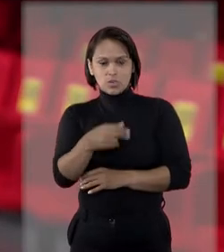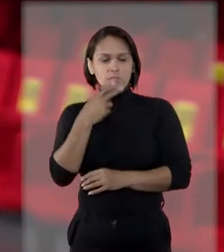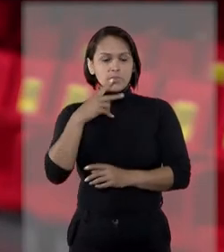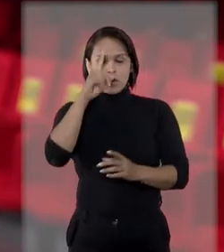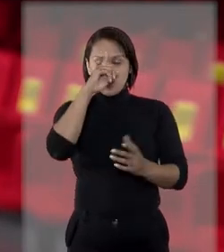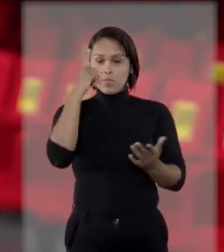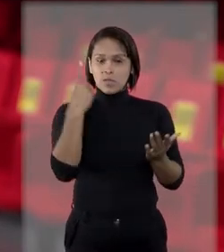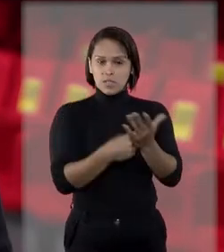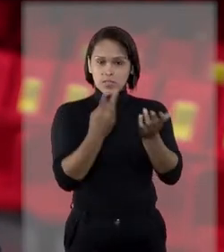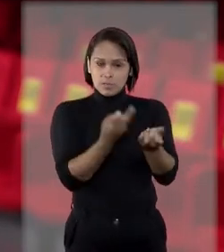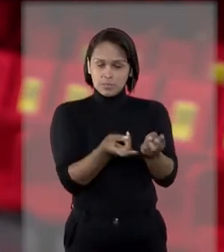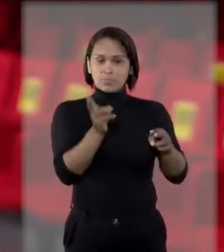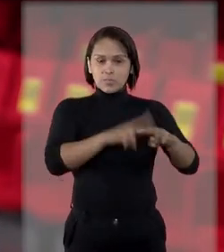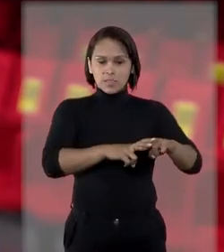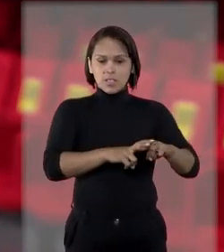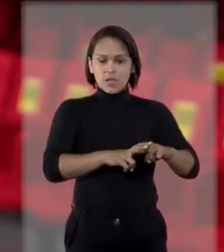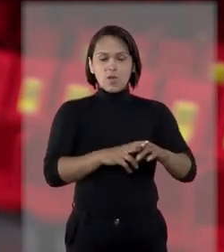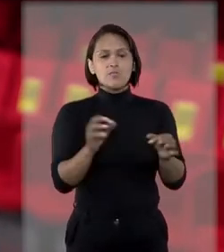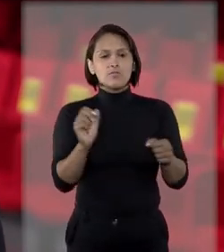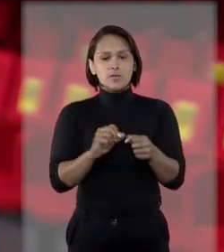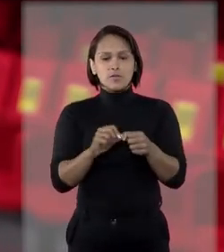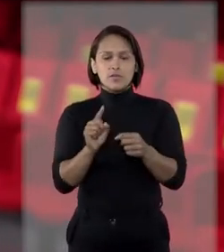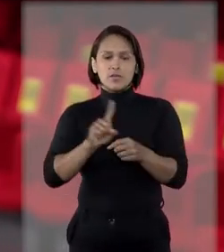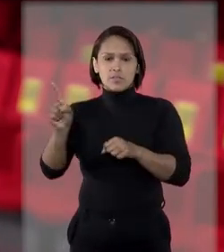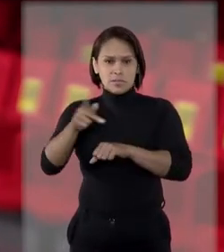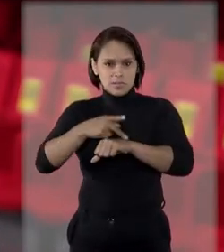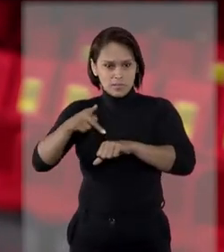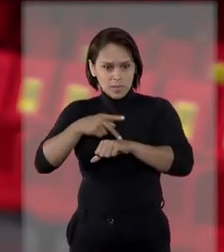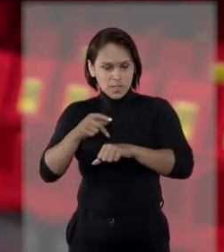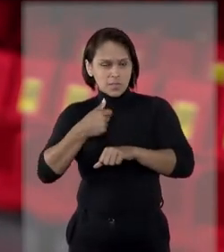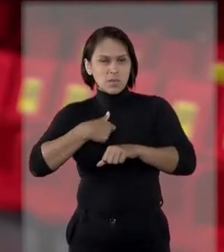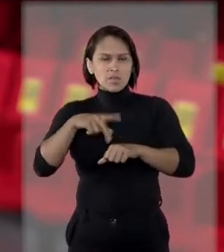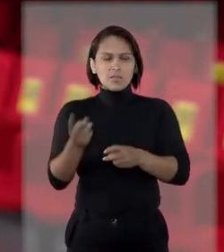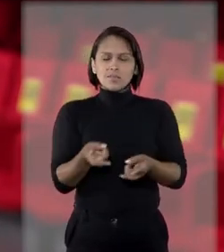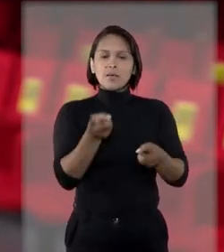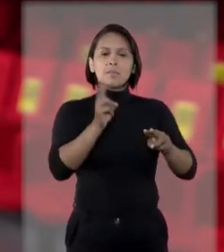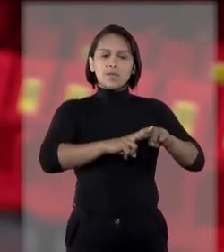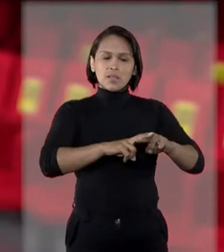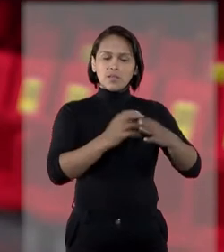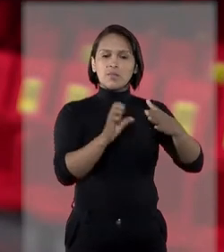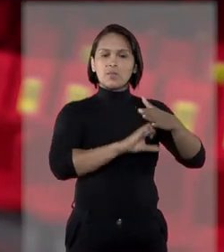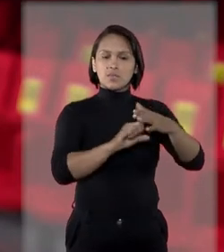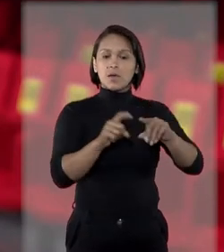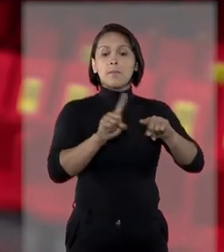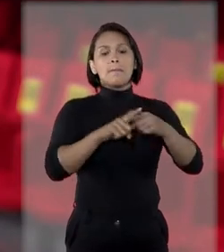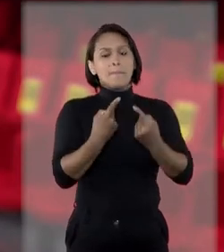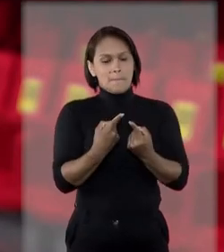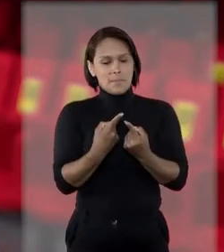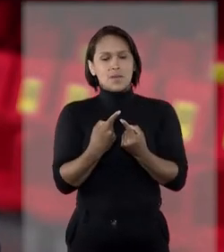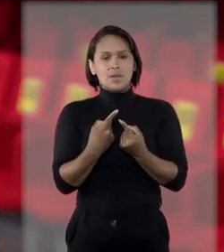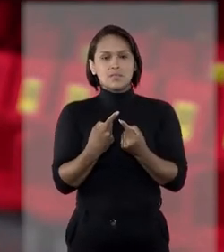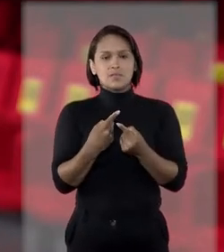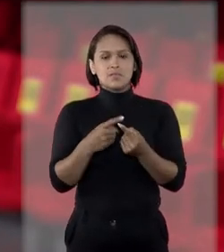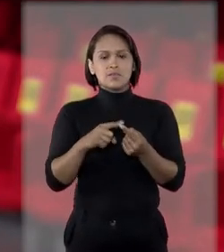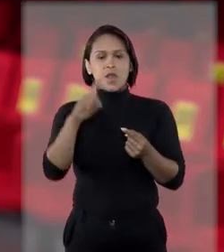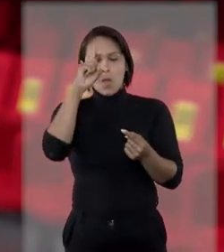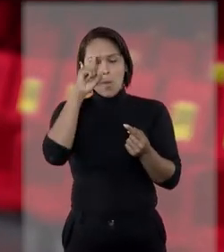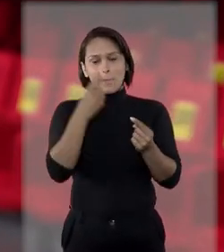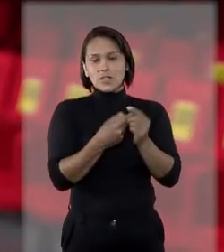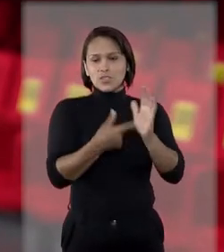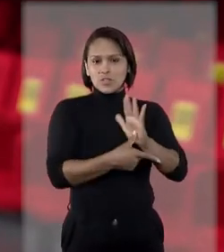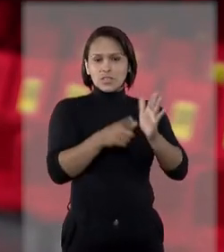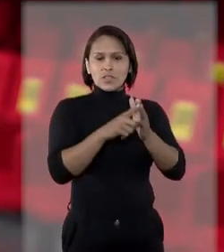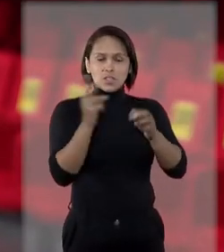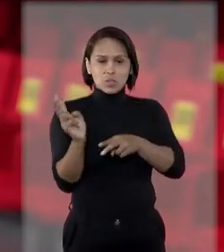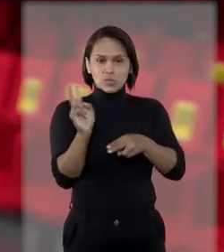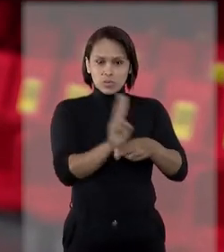prisão foi cumprido pelas autoridades do Líbano, que mesmo sem prender ou extraditar o empresário, impuseram medidas cautelares, apreenderam